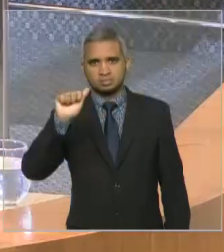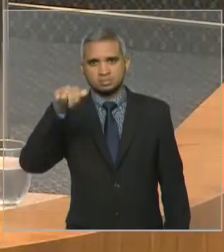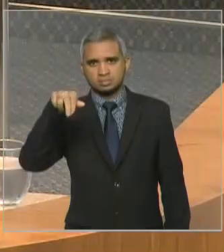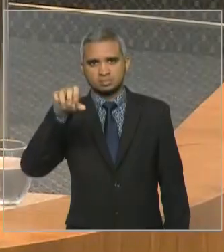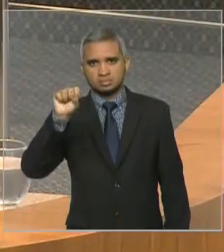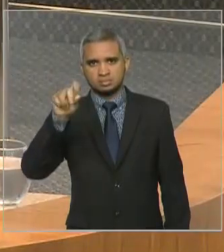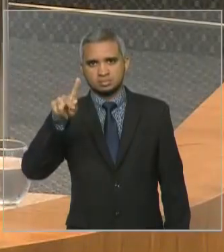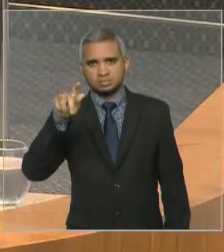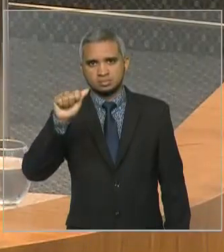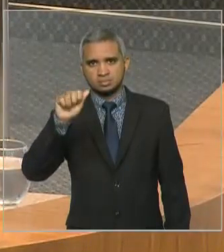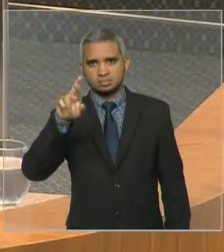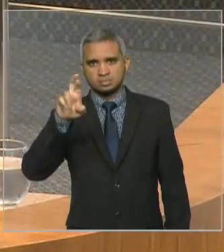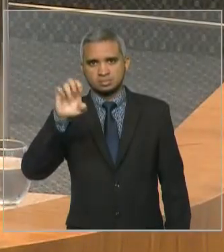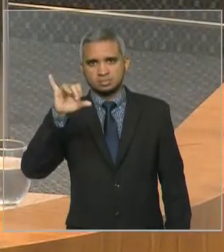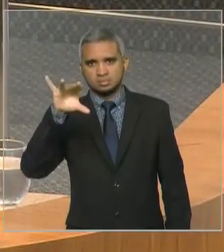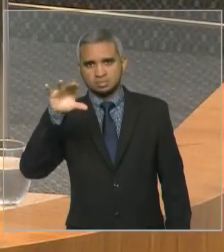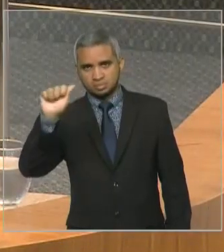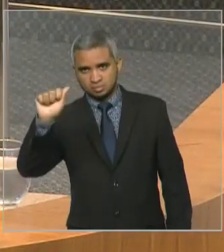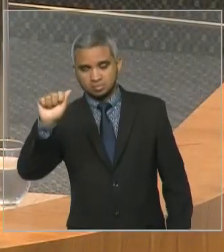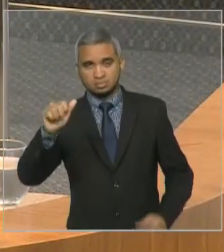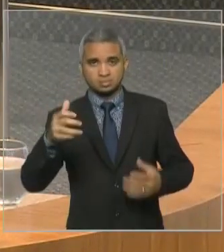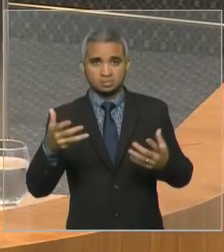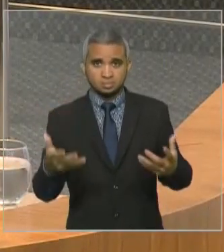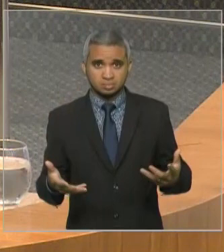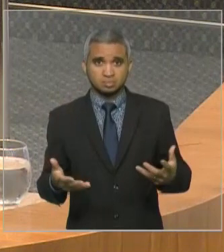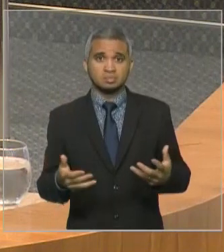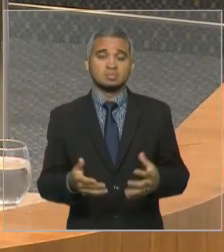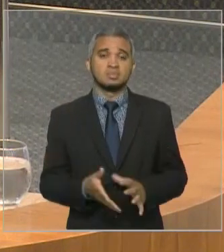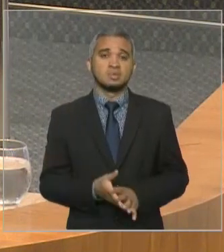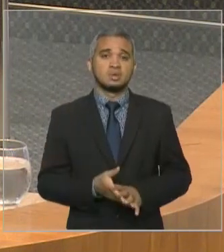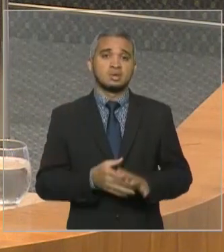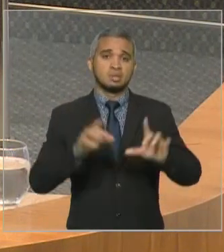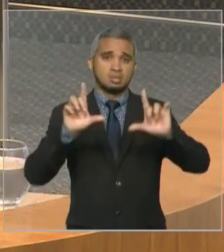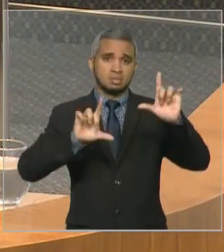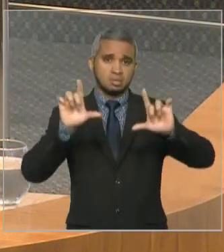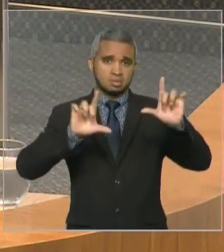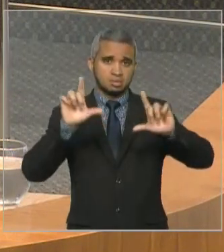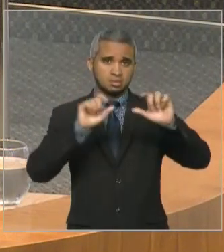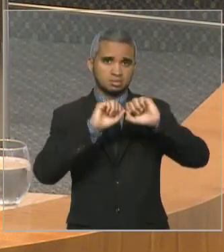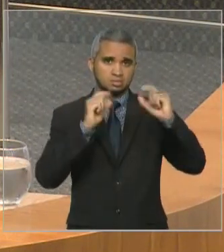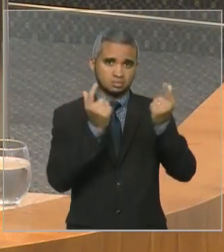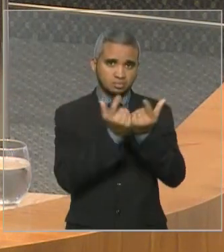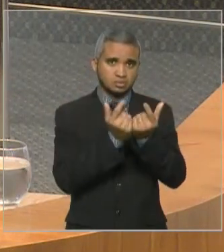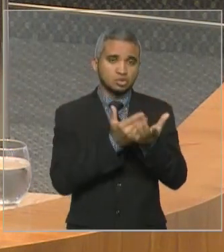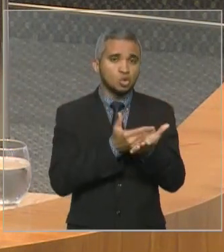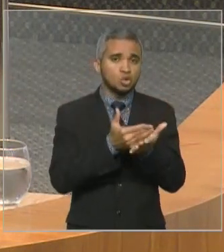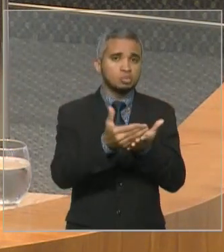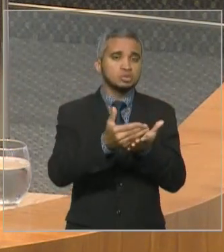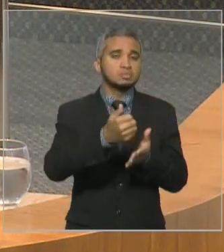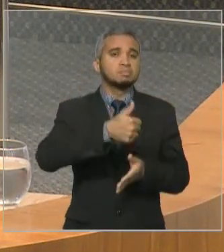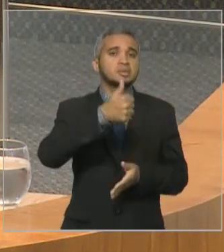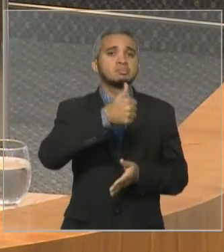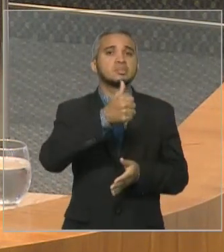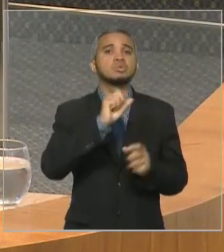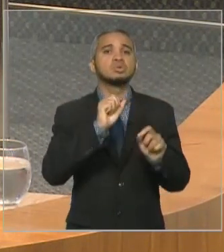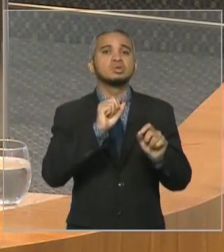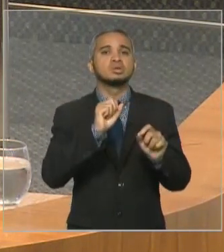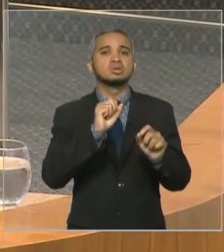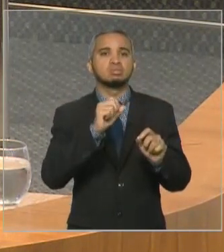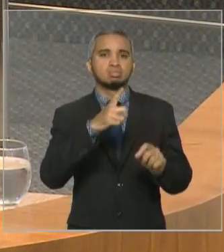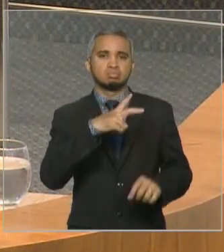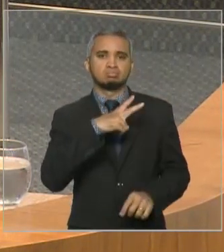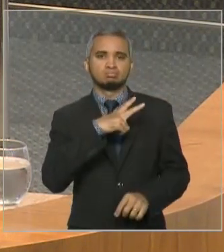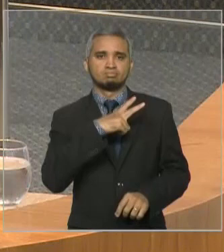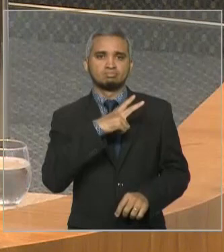A TV Assembleia que começou com um perfil na TV fechada, depois, na gestão do presidente Arnaldo